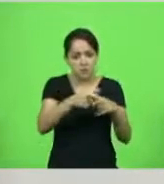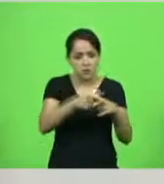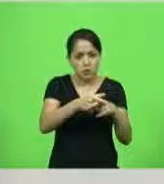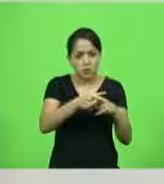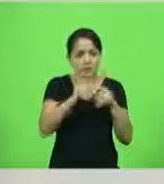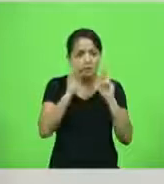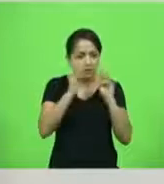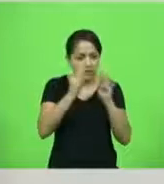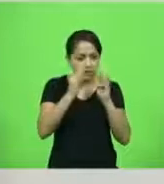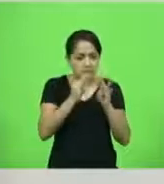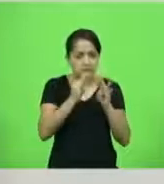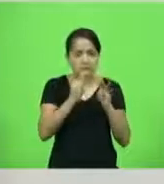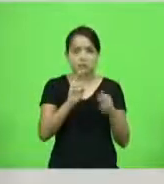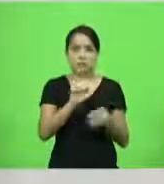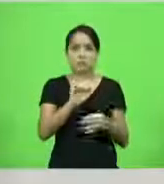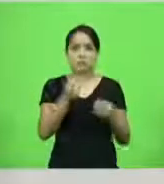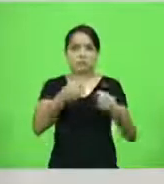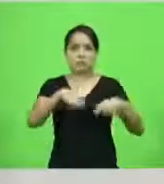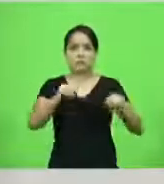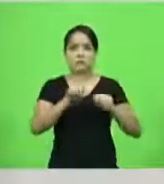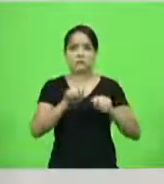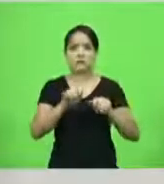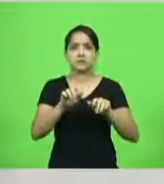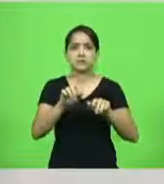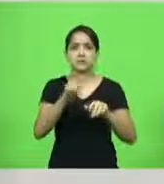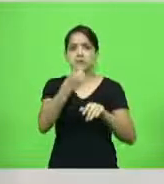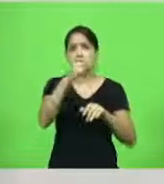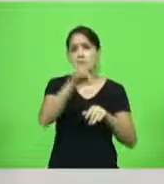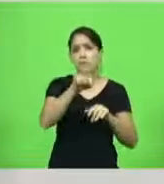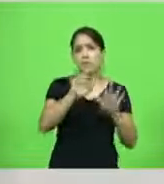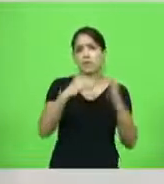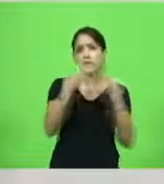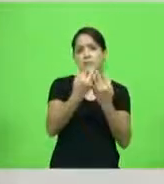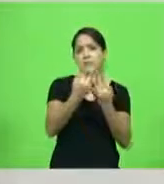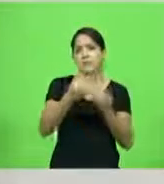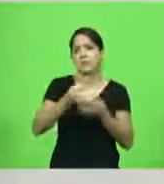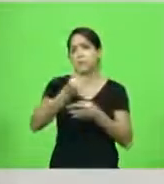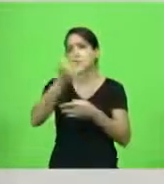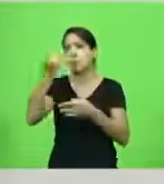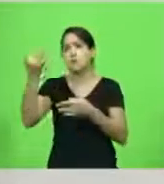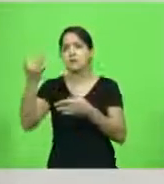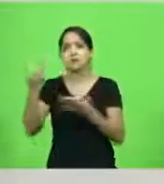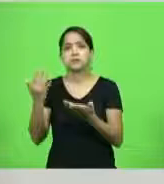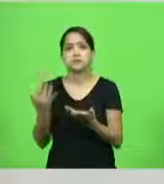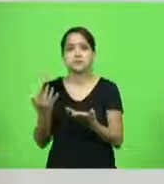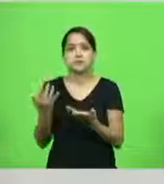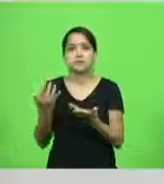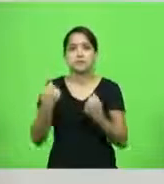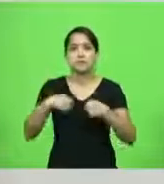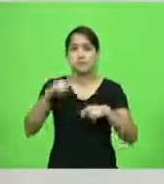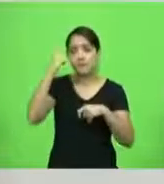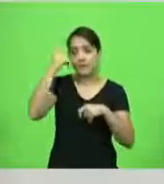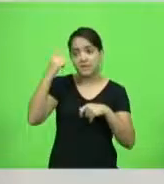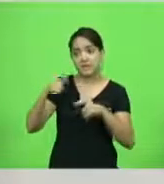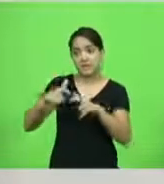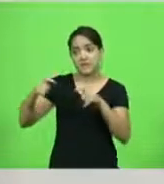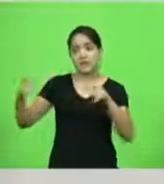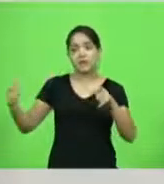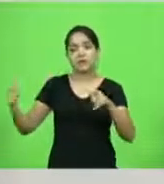É só mil famílias, como é que as outras, não sei quantas mil famílias, a gente tem que pensar neles.